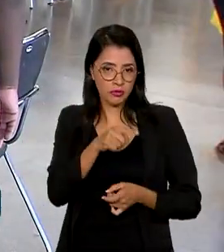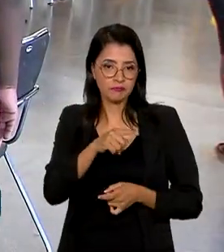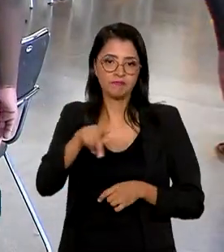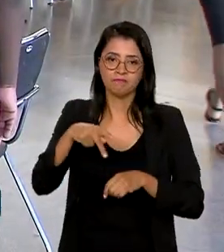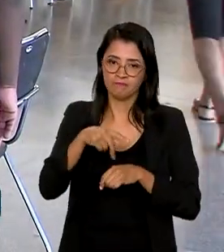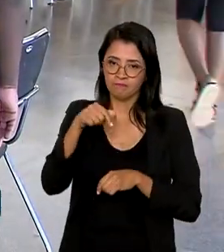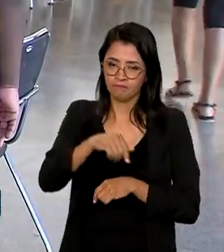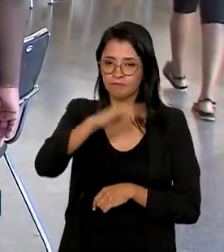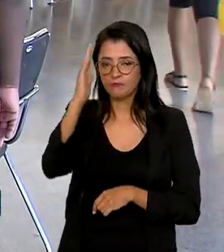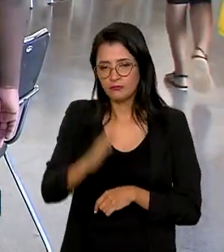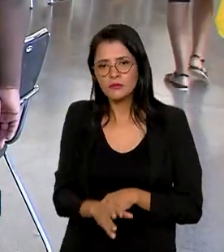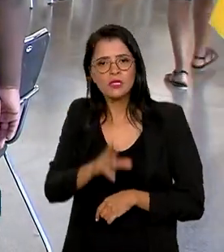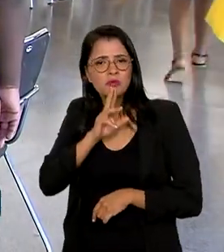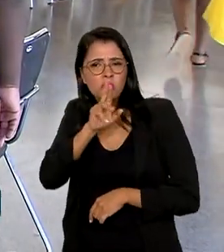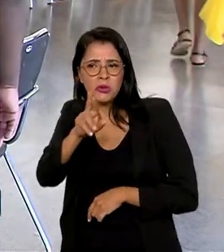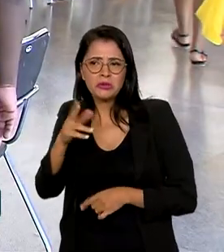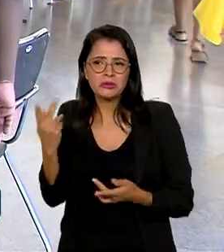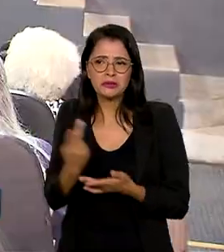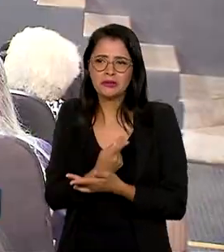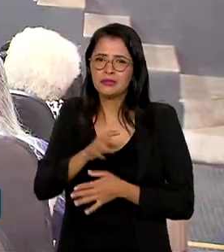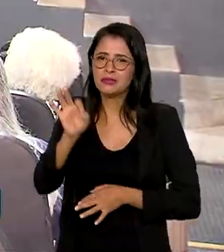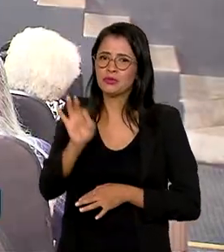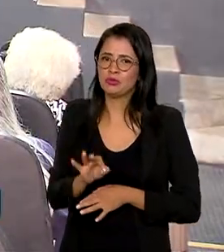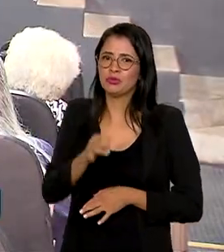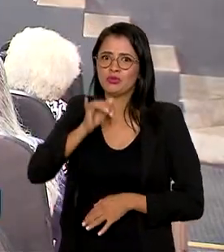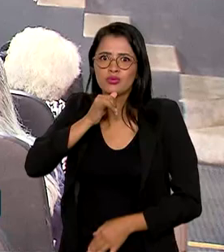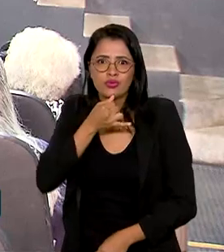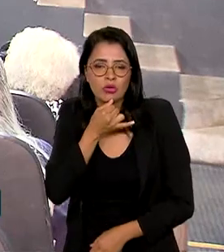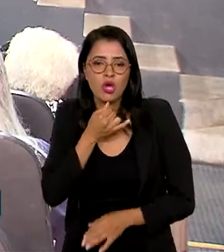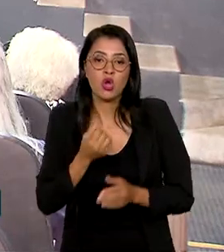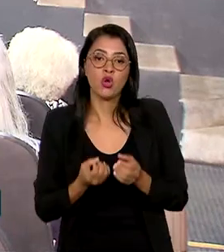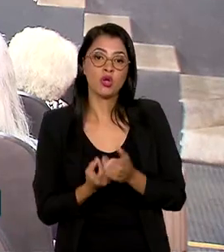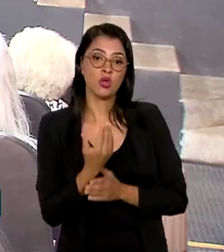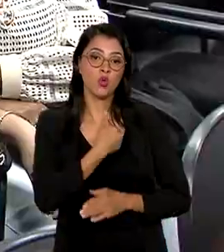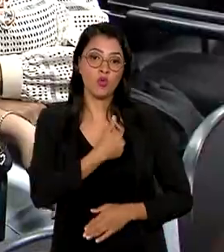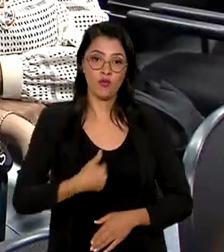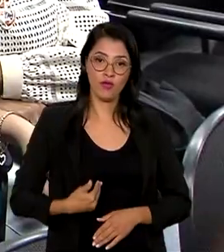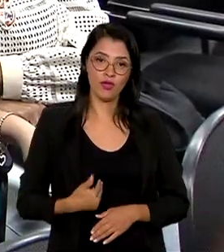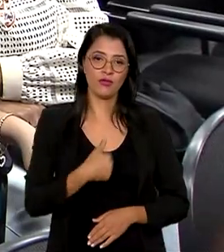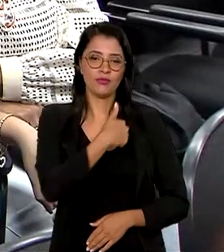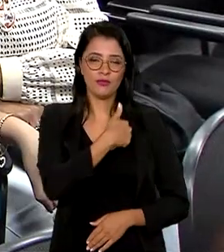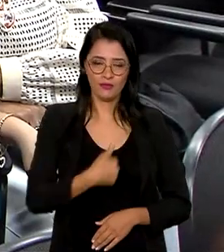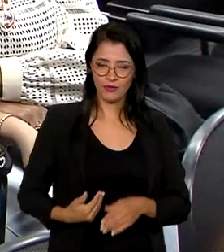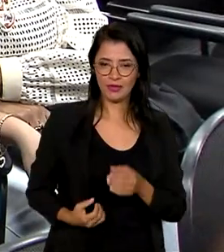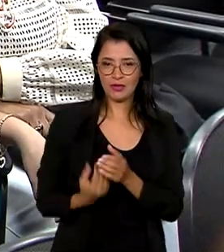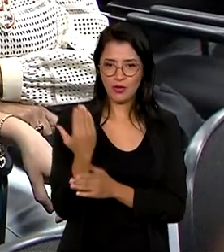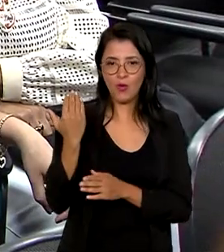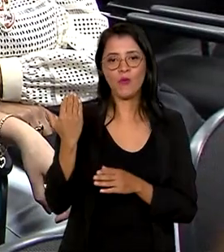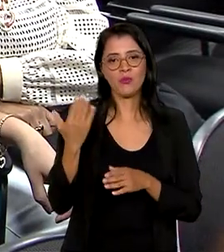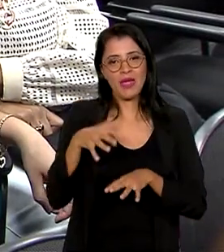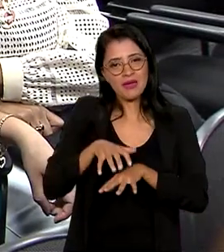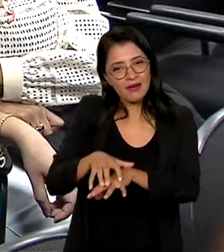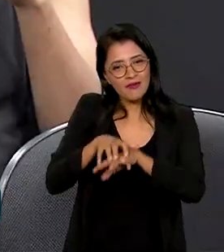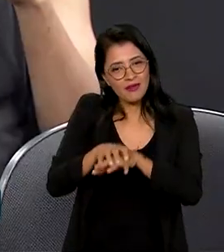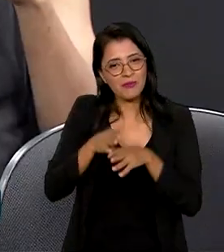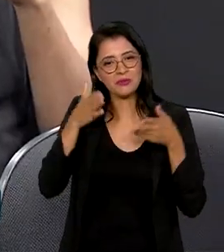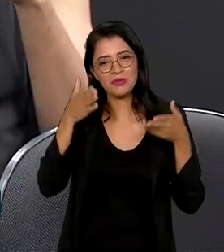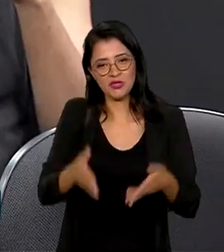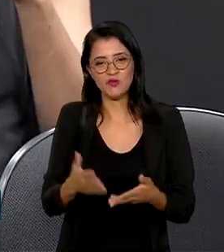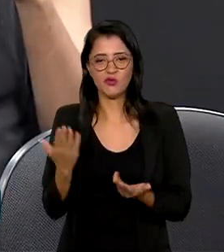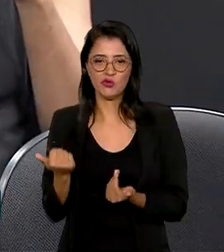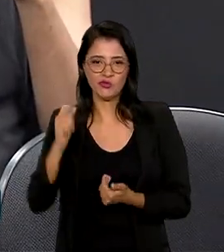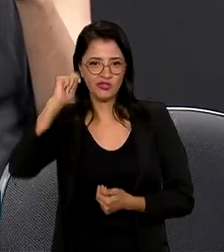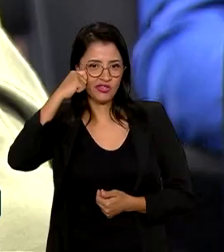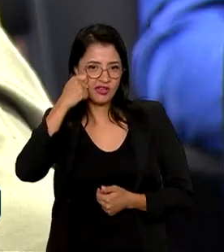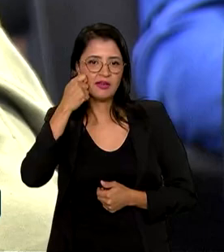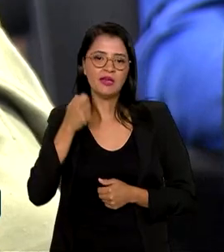resposta a essa triste realidade, o governo criou as caravanas participativas da juventude negra, que